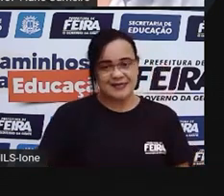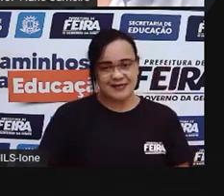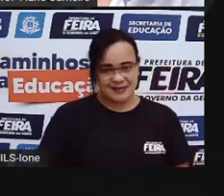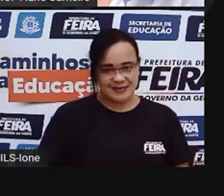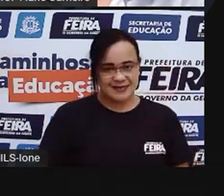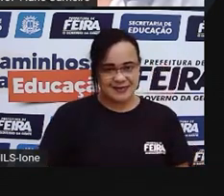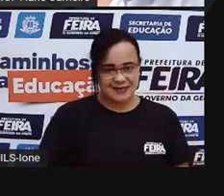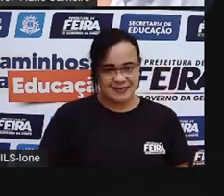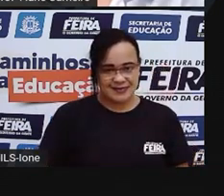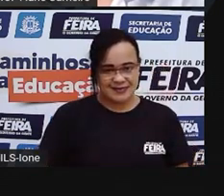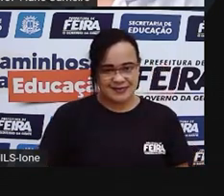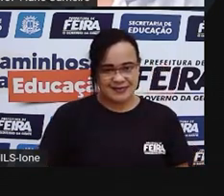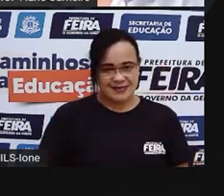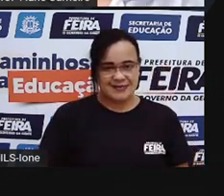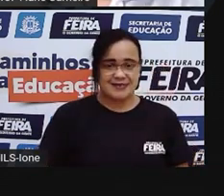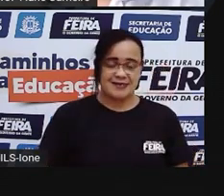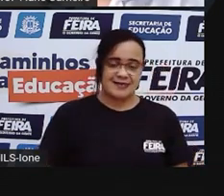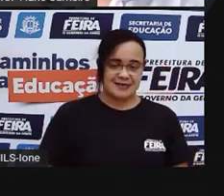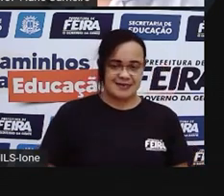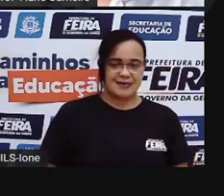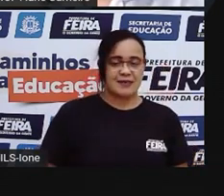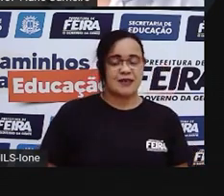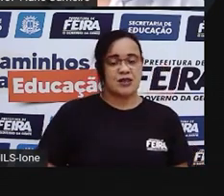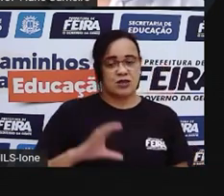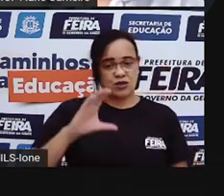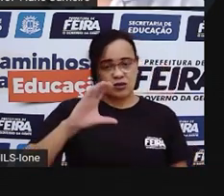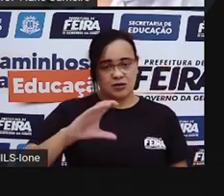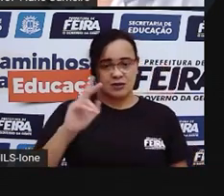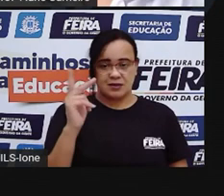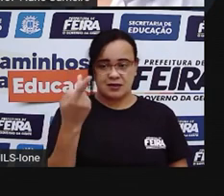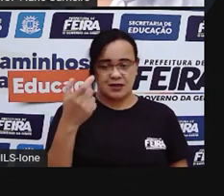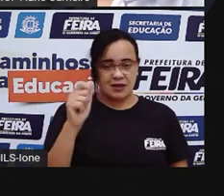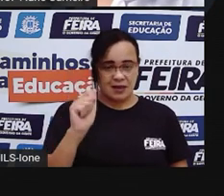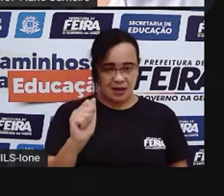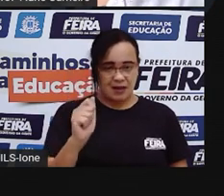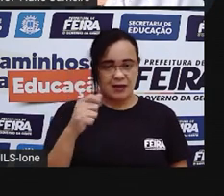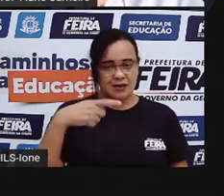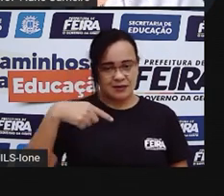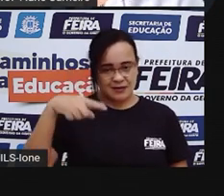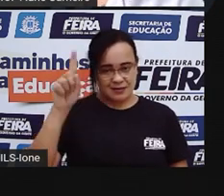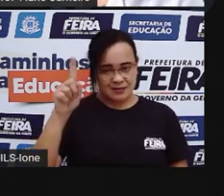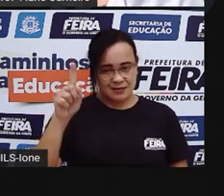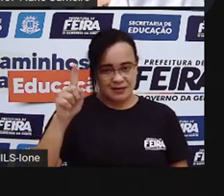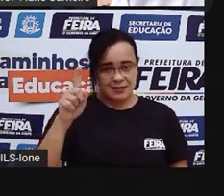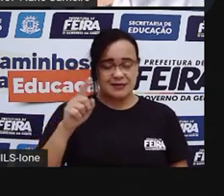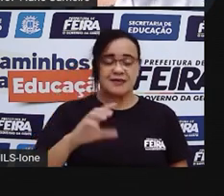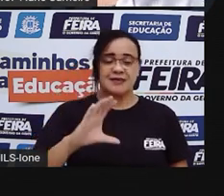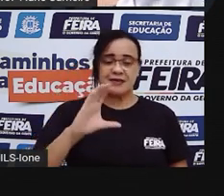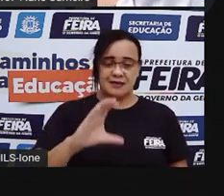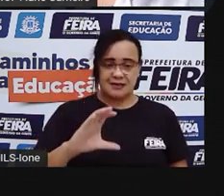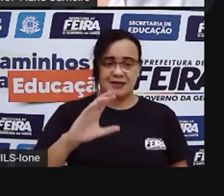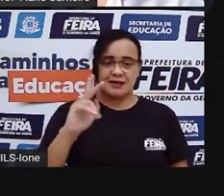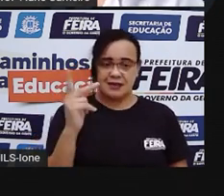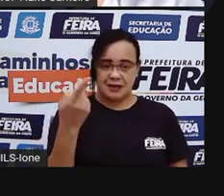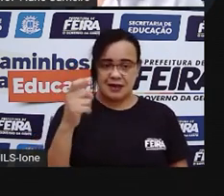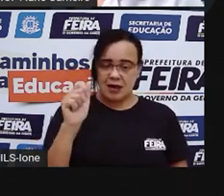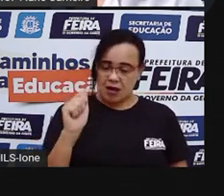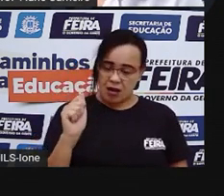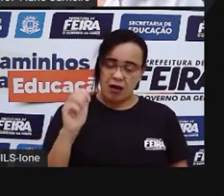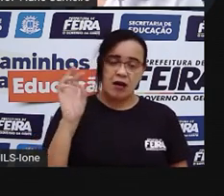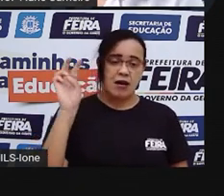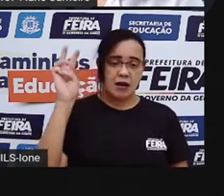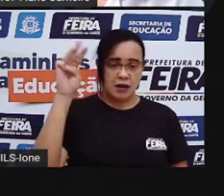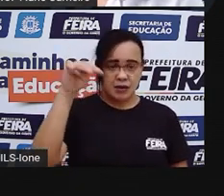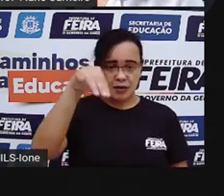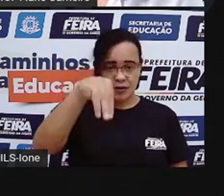Fica Cá Né? Com o H Fica Chá Certo? Chama Ó